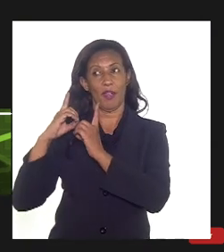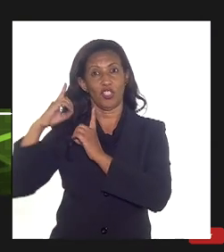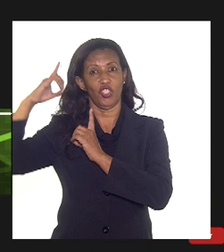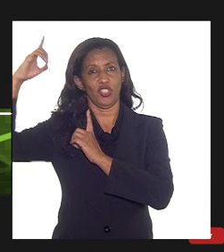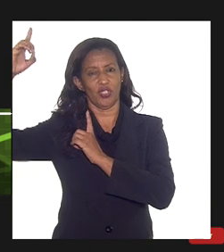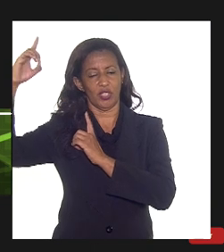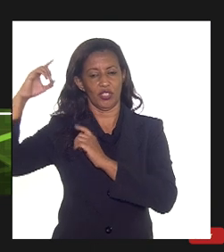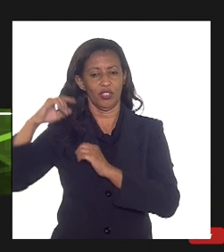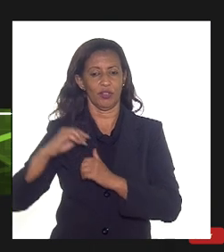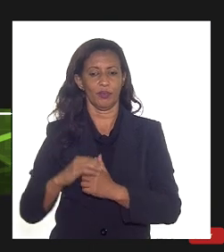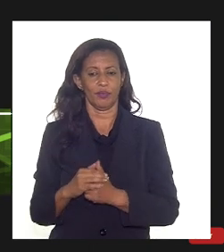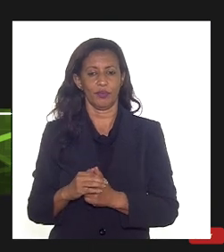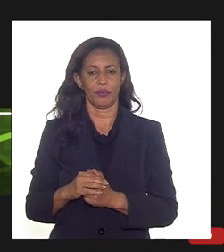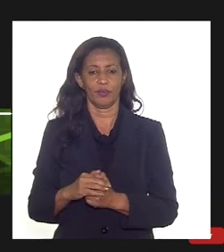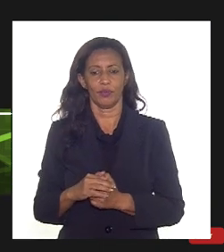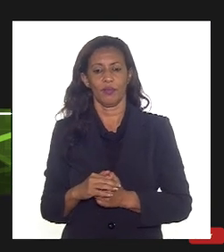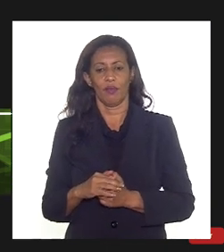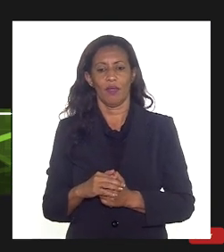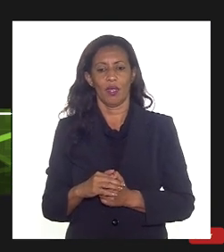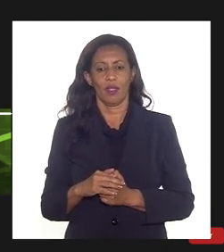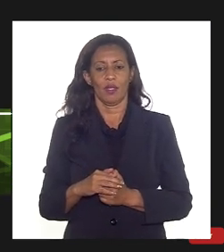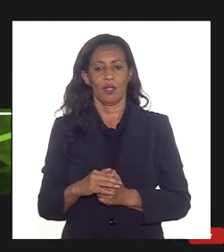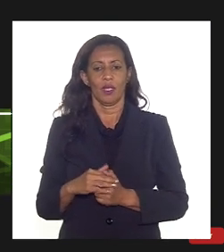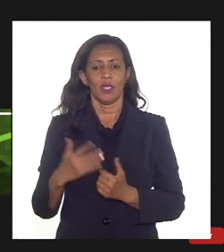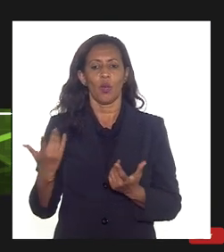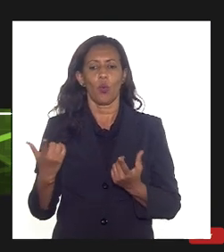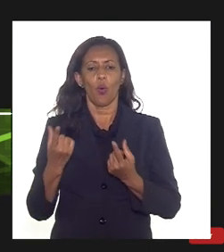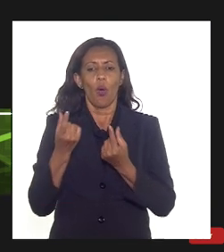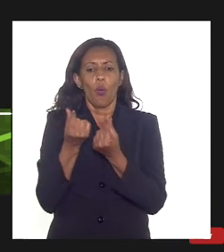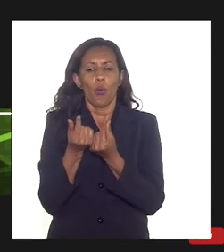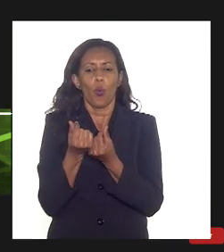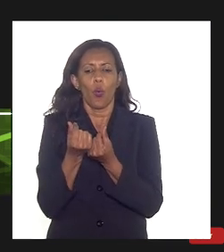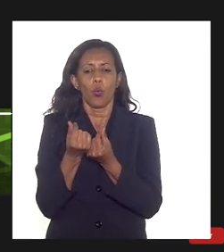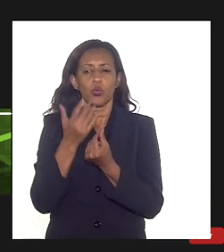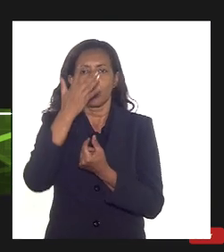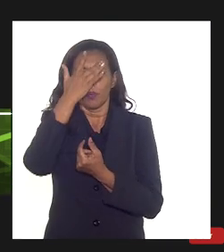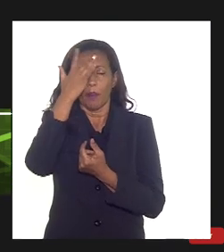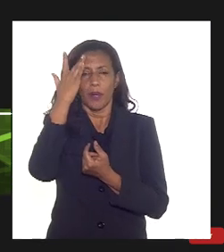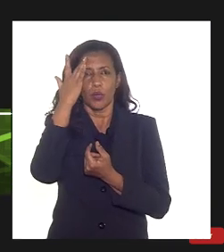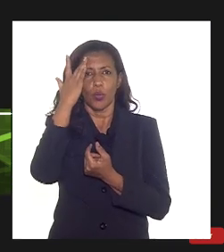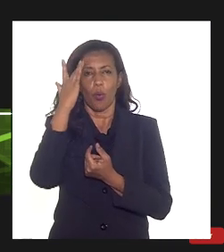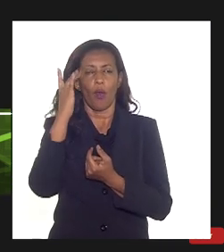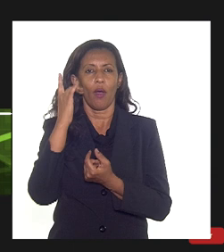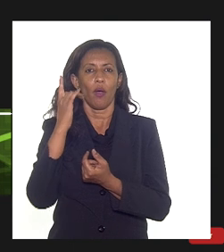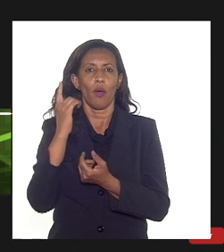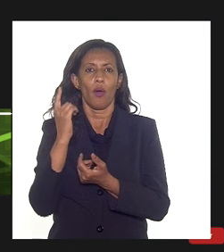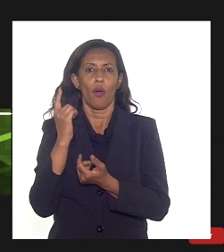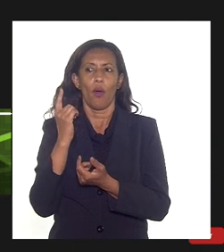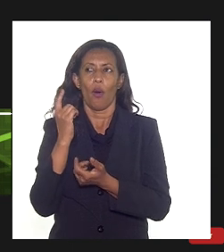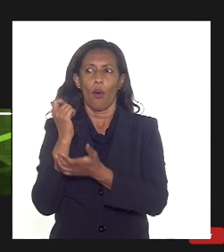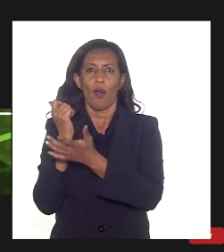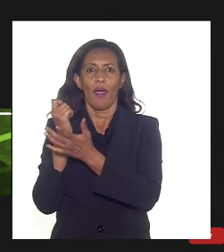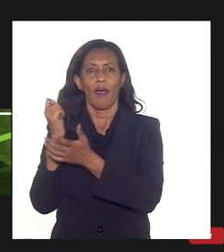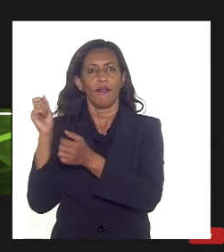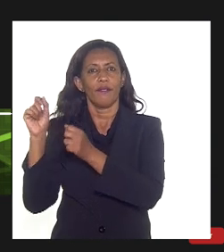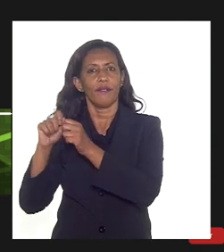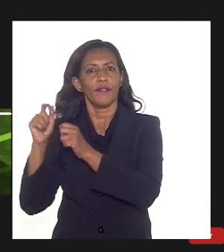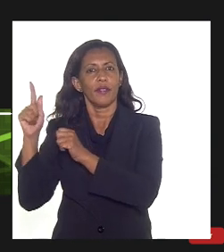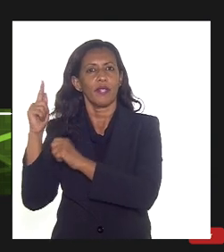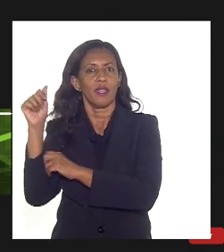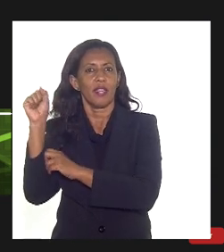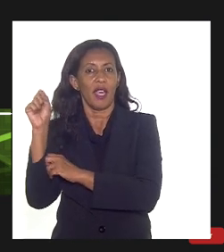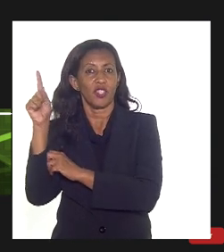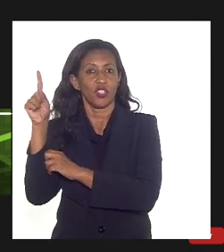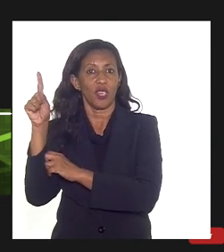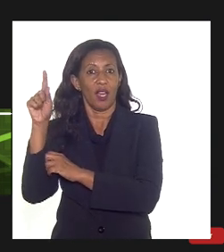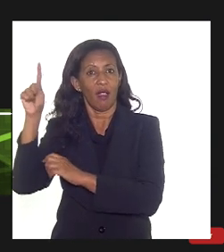de qualquer maneira qual seria o custo para alguém poder tomar gás nos Estados Unidos e trazer para o Brasil ele teria